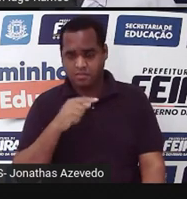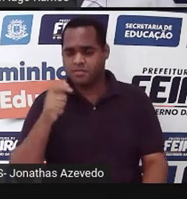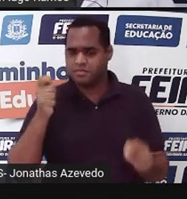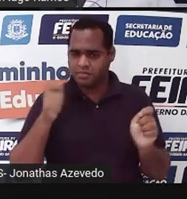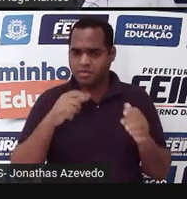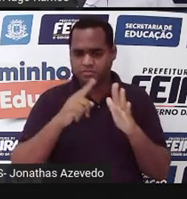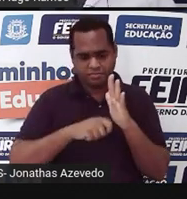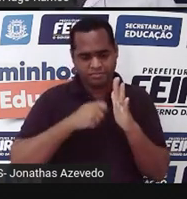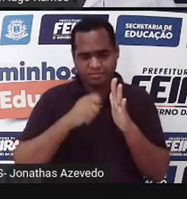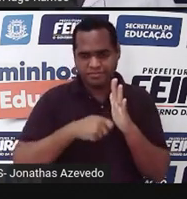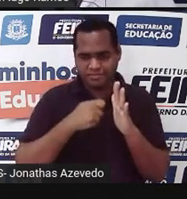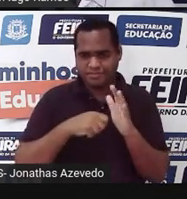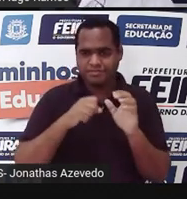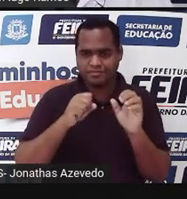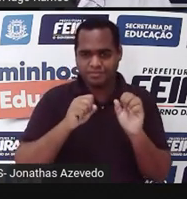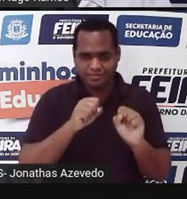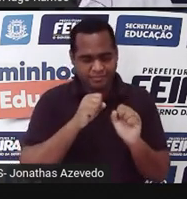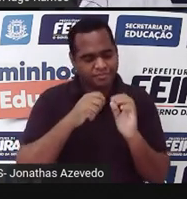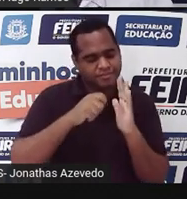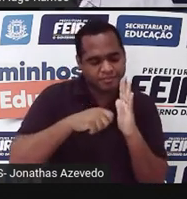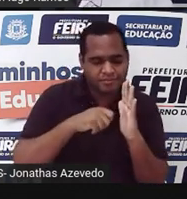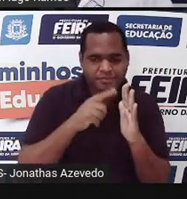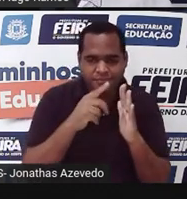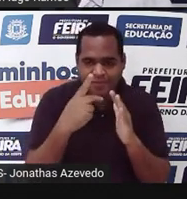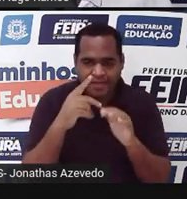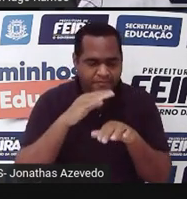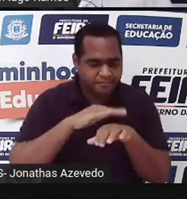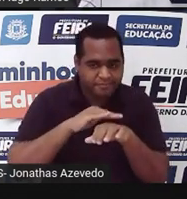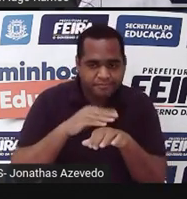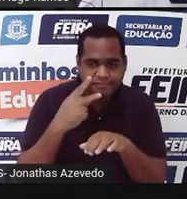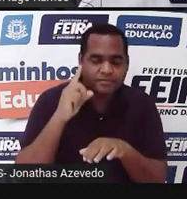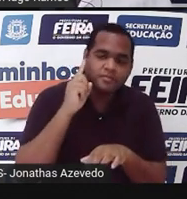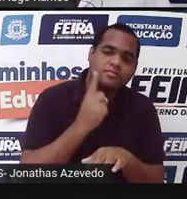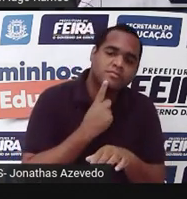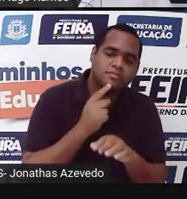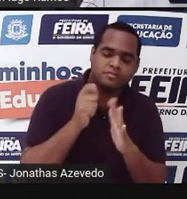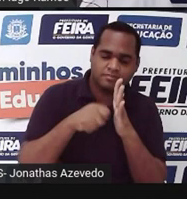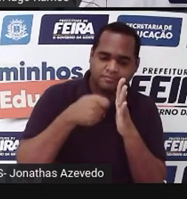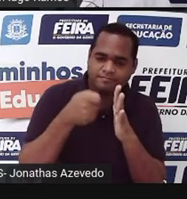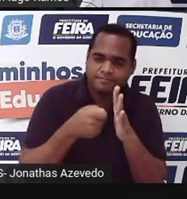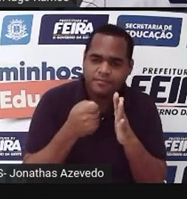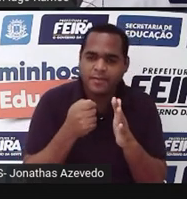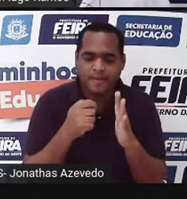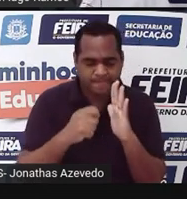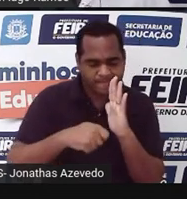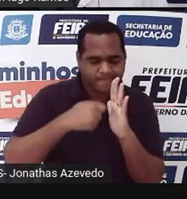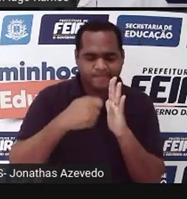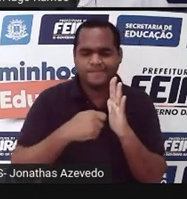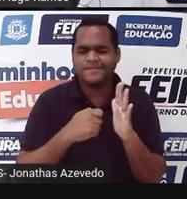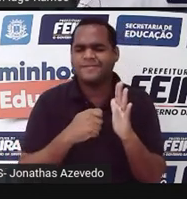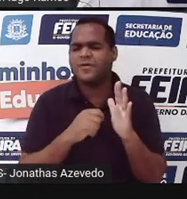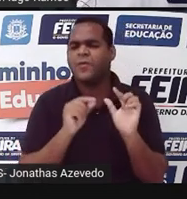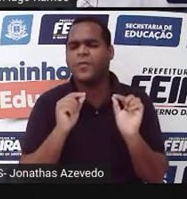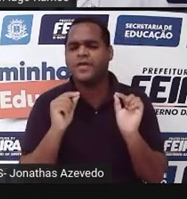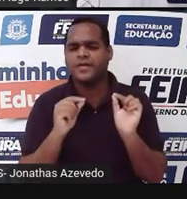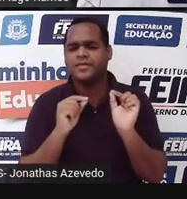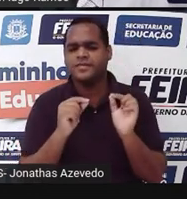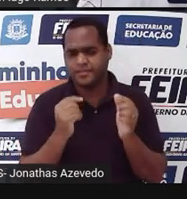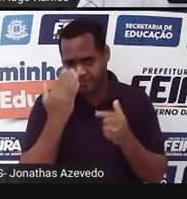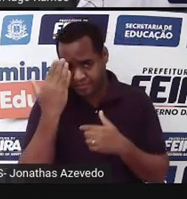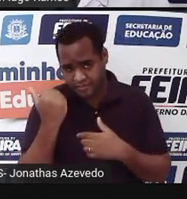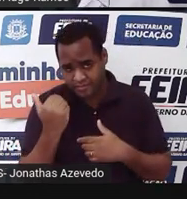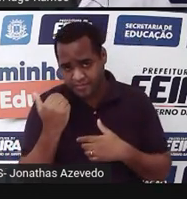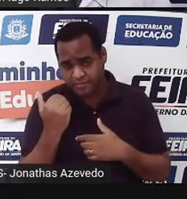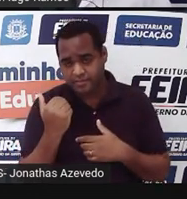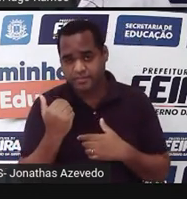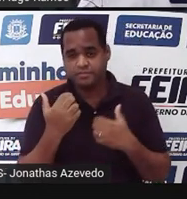na loja de aplicativos do celular, procurar aquele que for mais levezinho, baixar e gravar esse áudio, certo? E aí